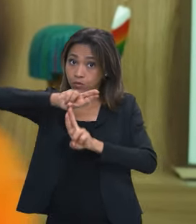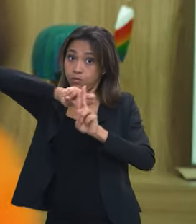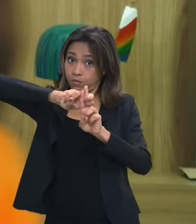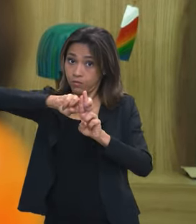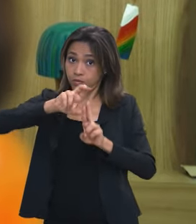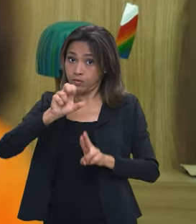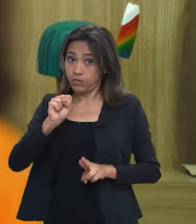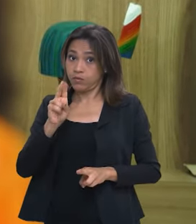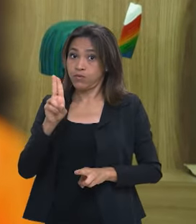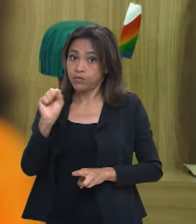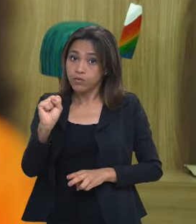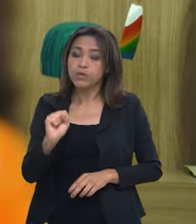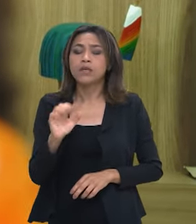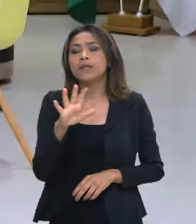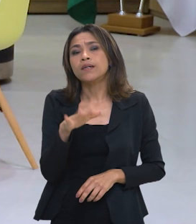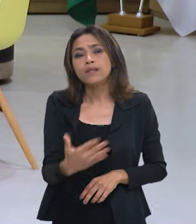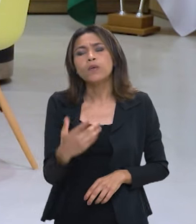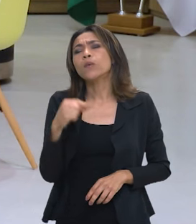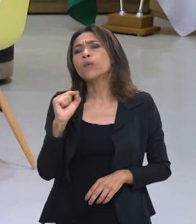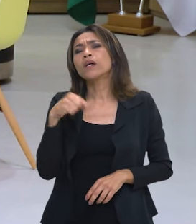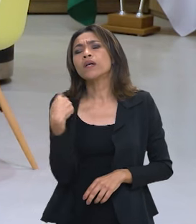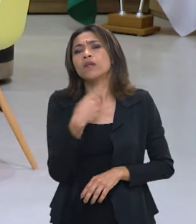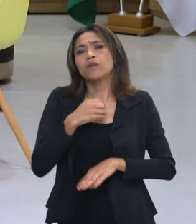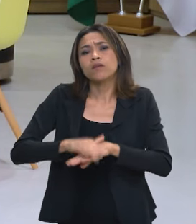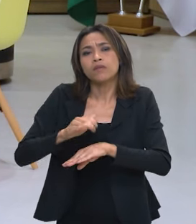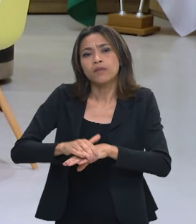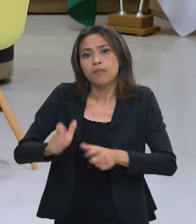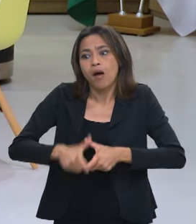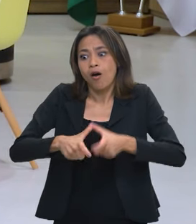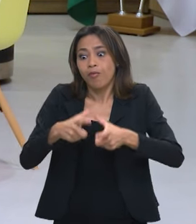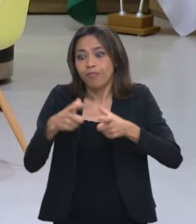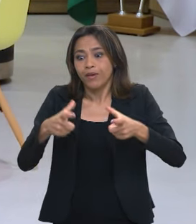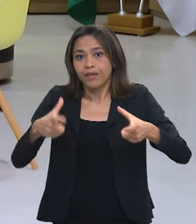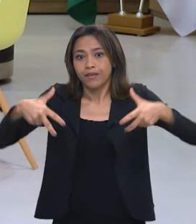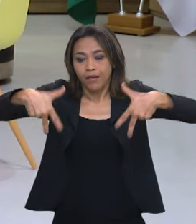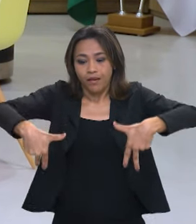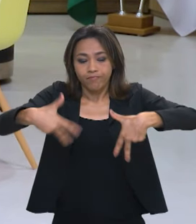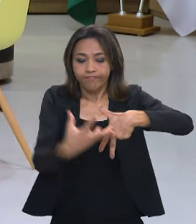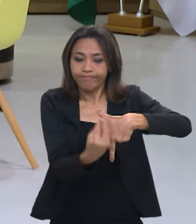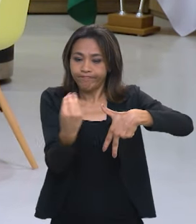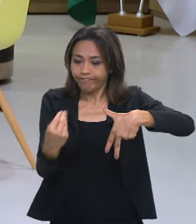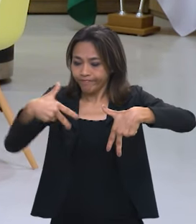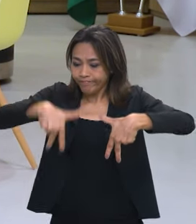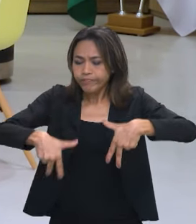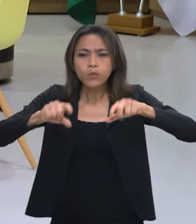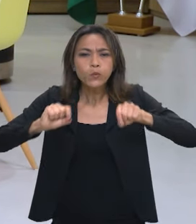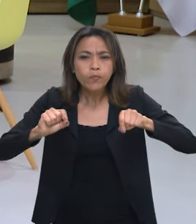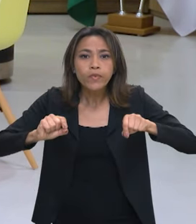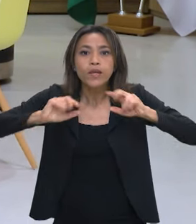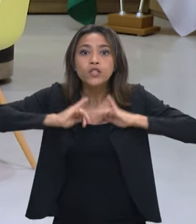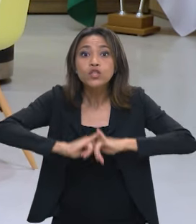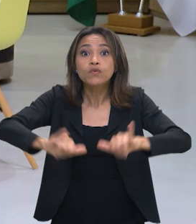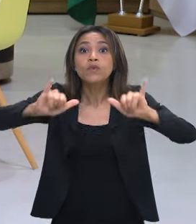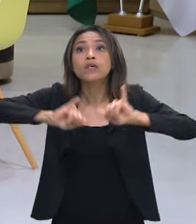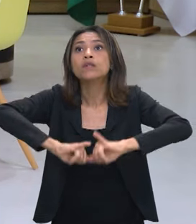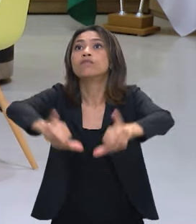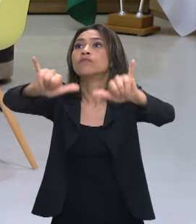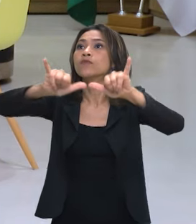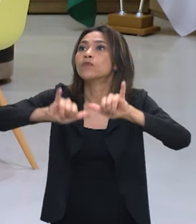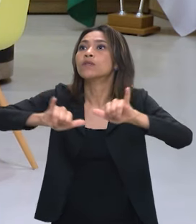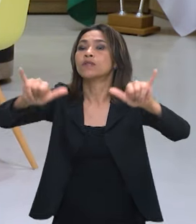e o que nós estamos fazendo para aumentar essa doação uma importante campanha de esclarecimento quero